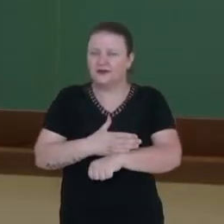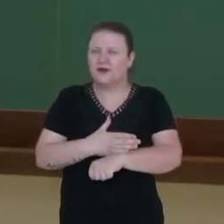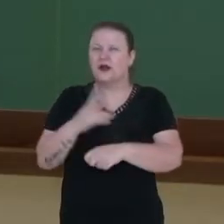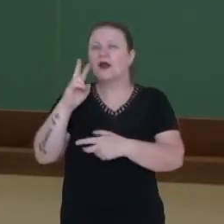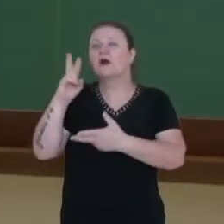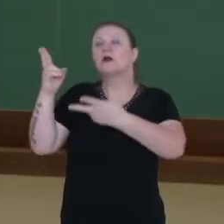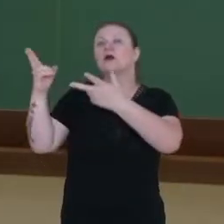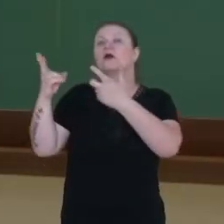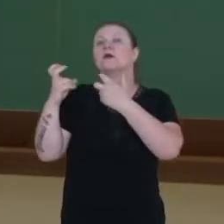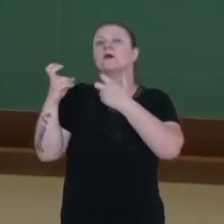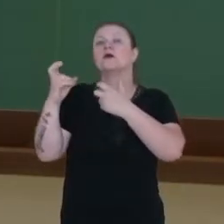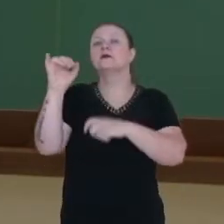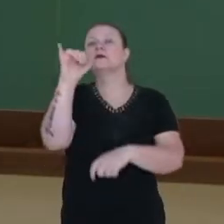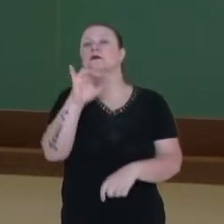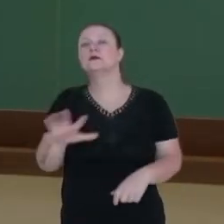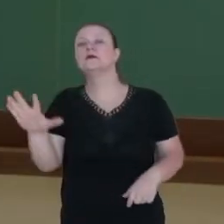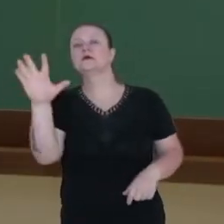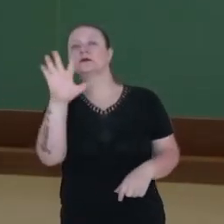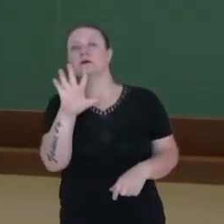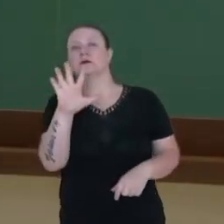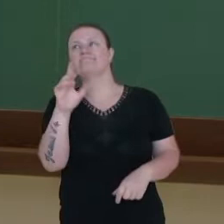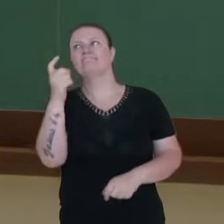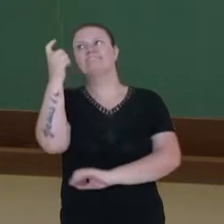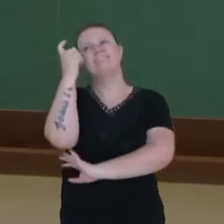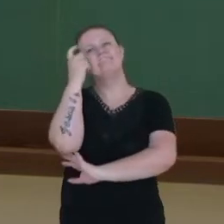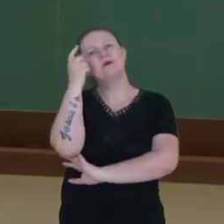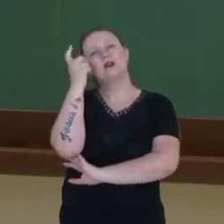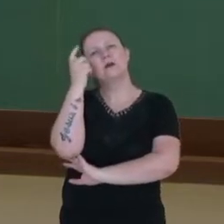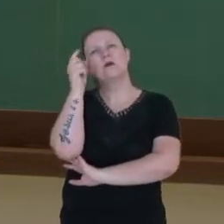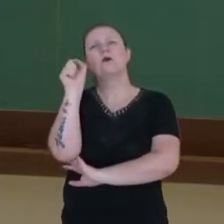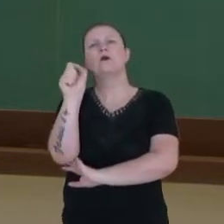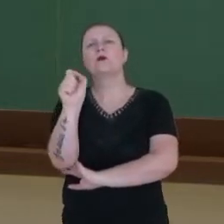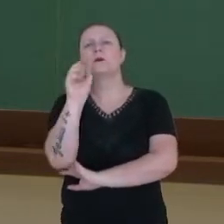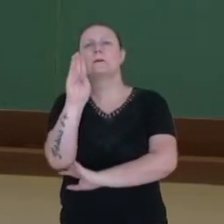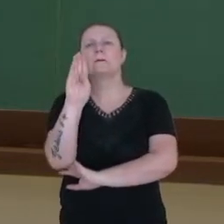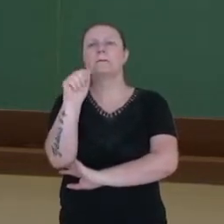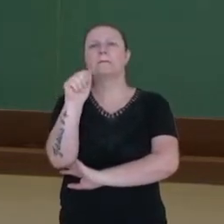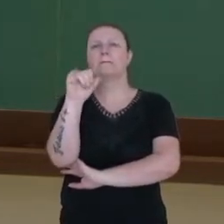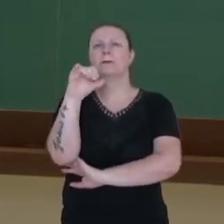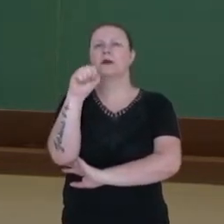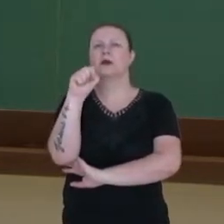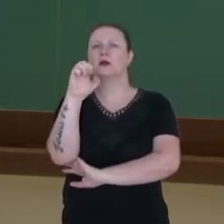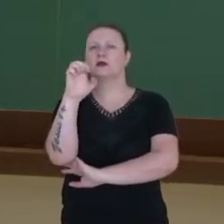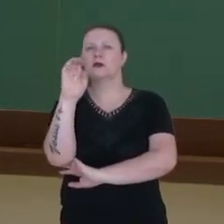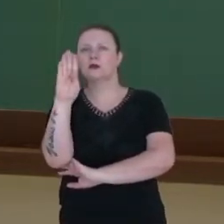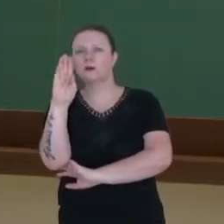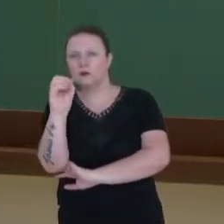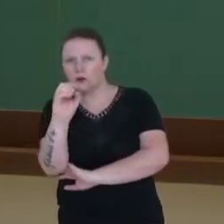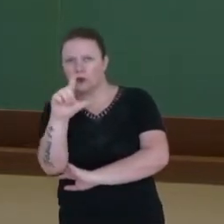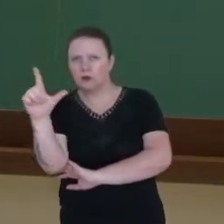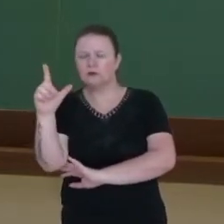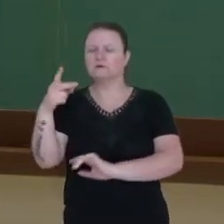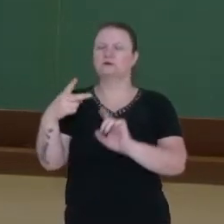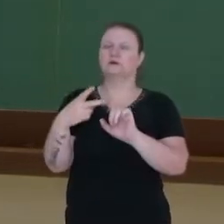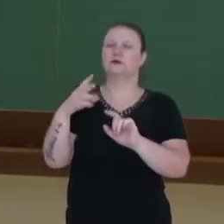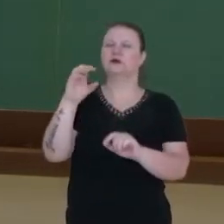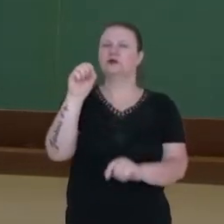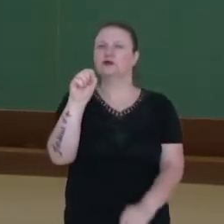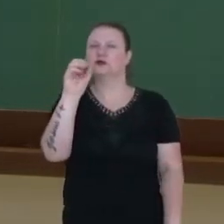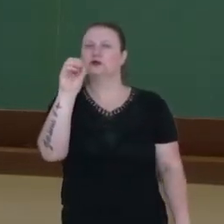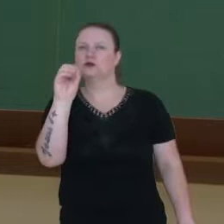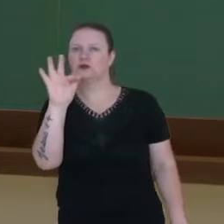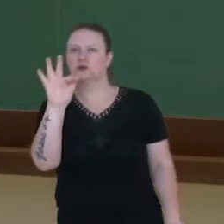Observando pelas imagens, nós pensamos ali, beisebol, softball, modalidades